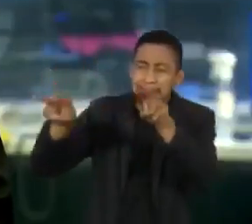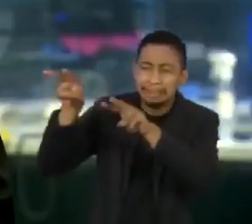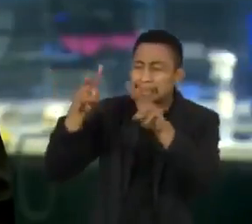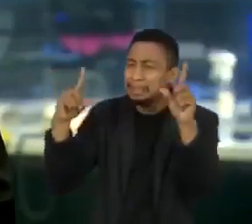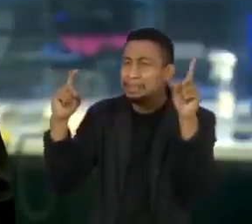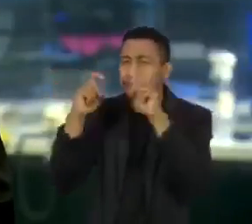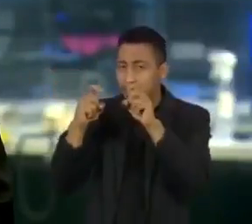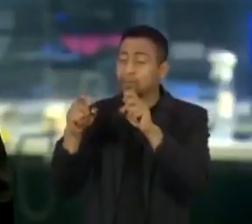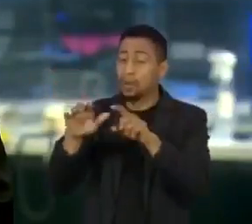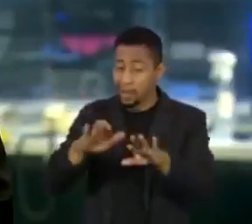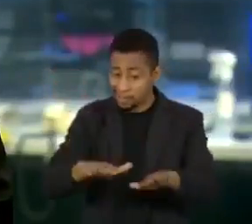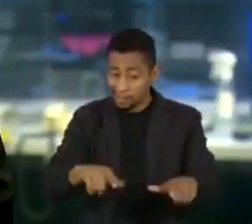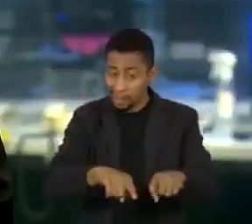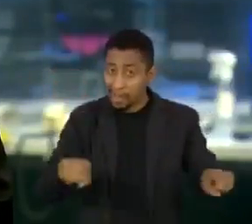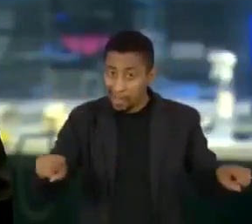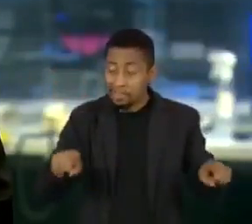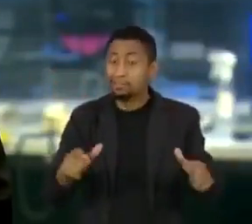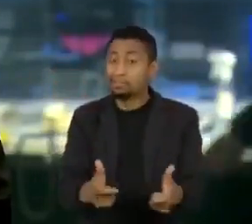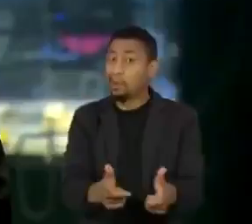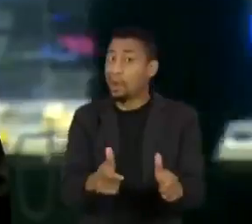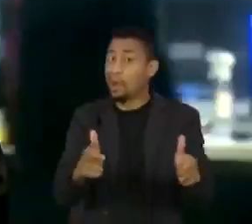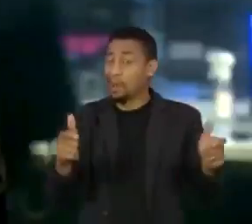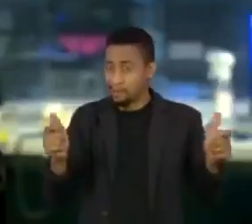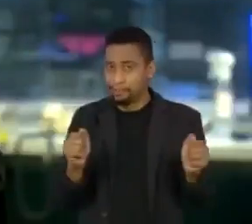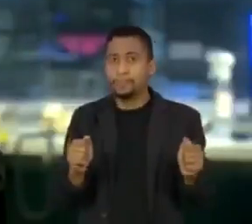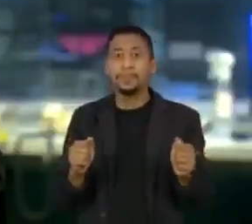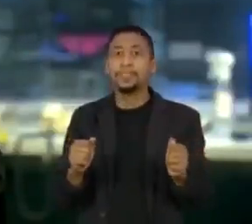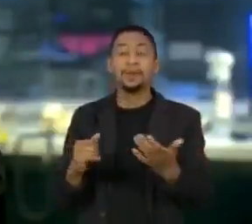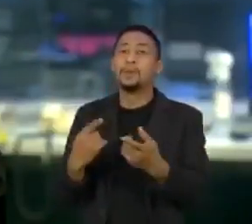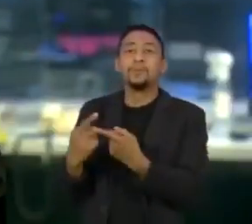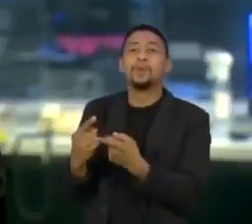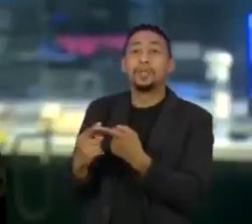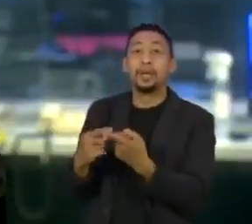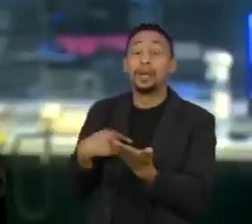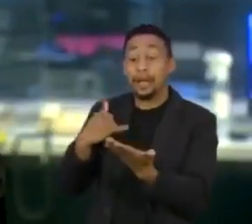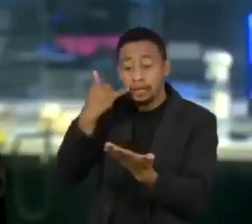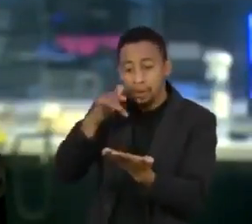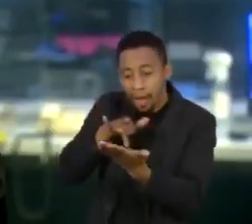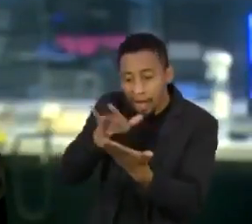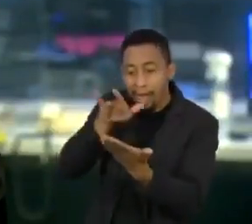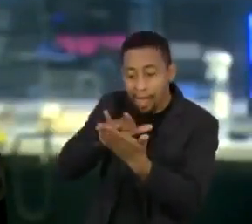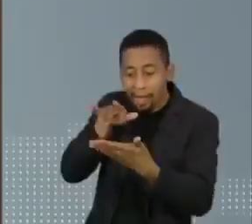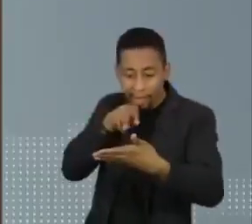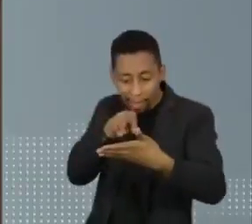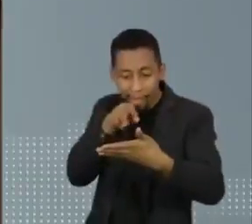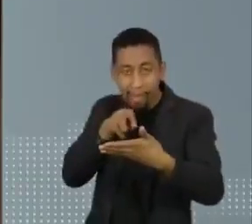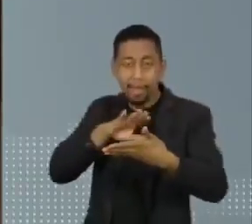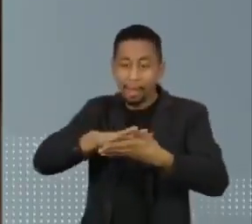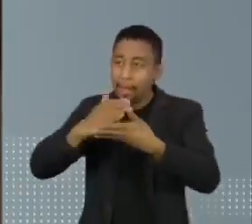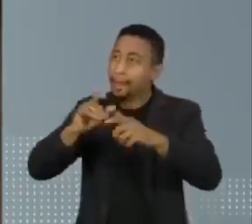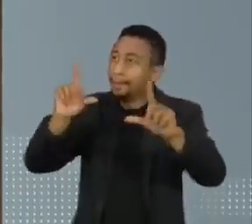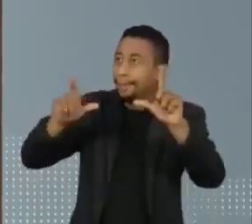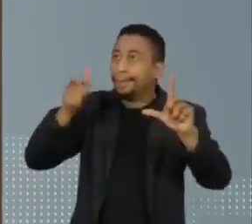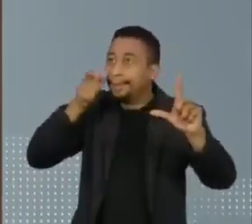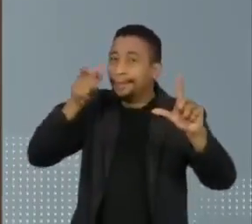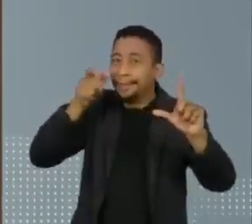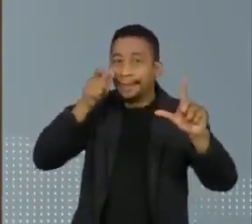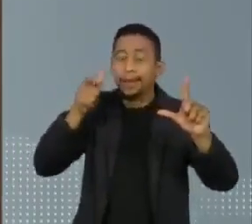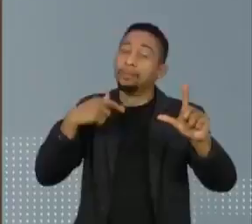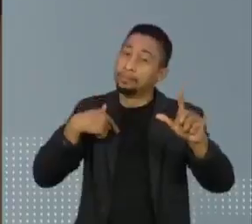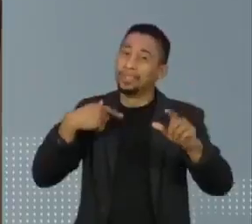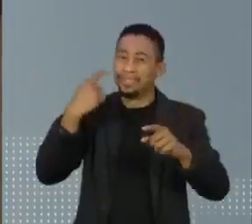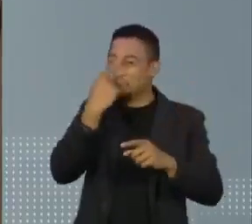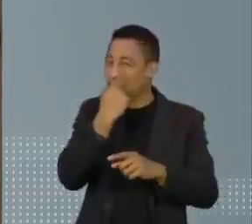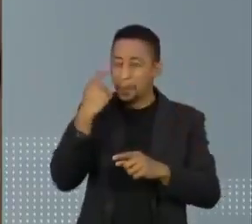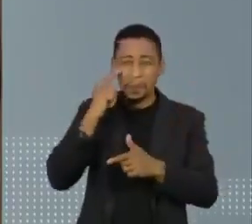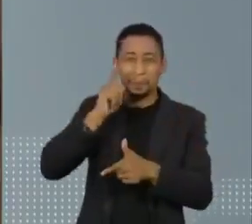Conselho de Oftalmologia avaliam que o uso de dispositivos eletrônicos agrava o problema de visão. O horário limitado